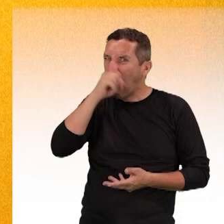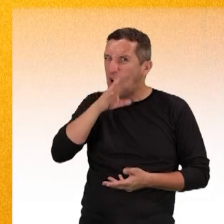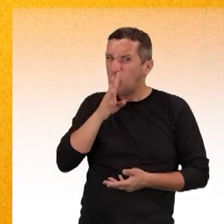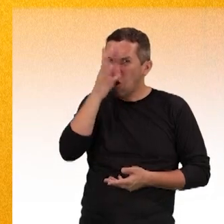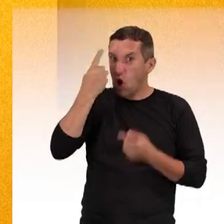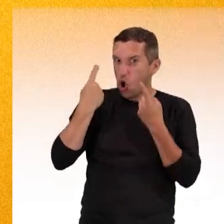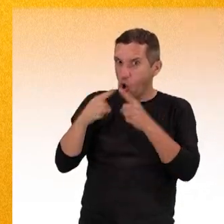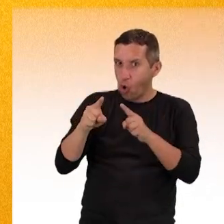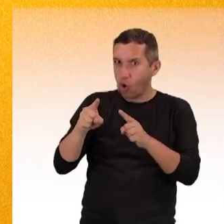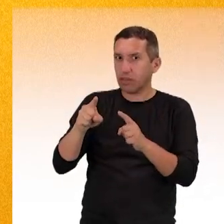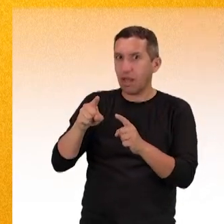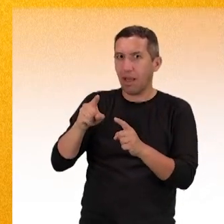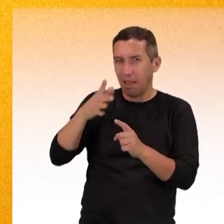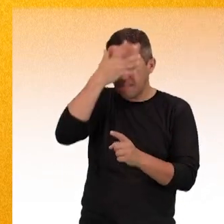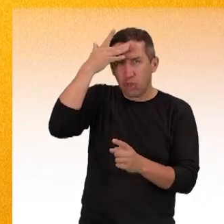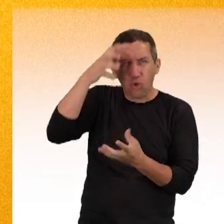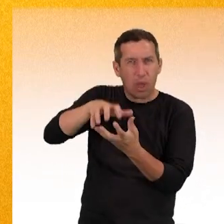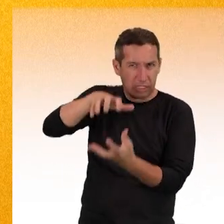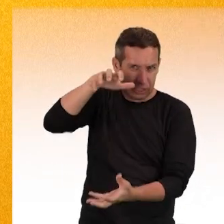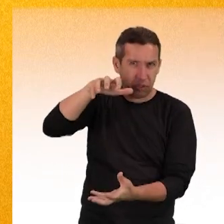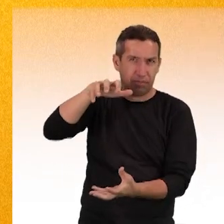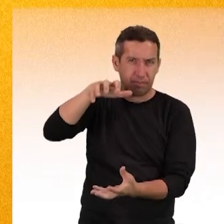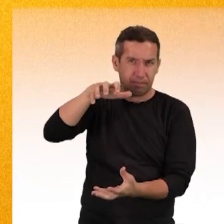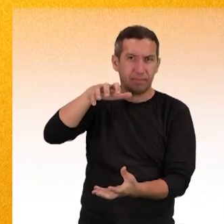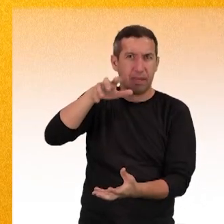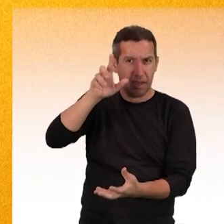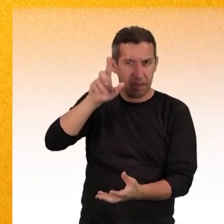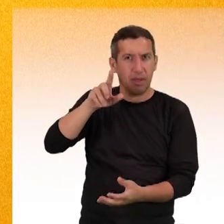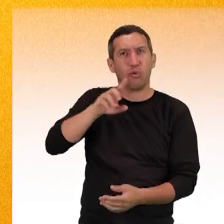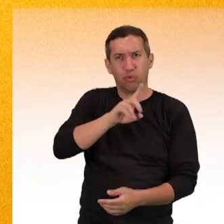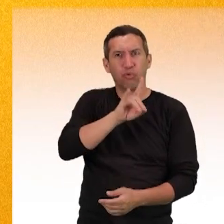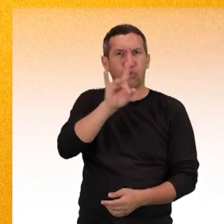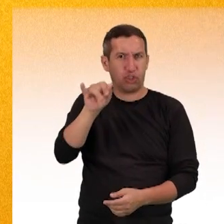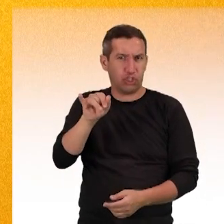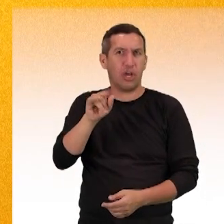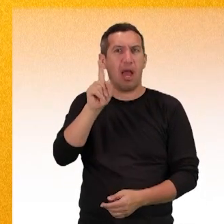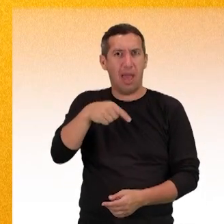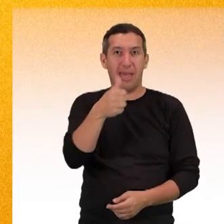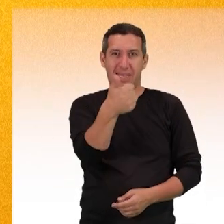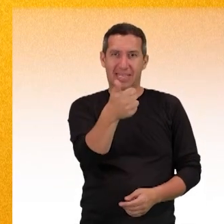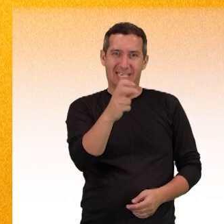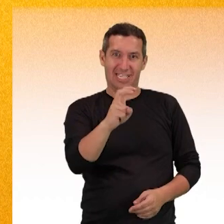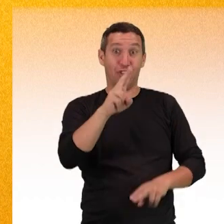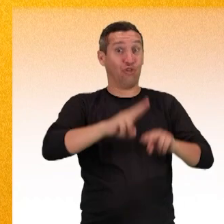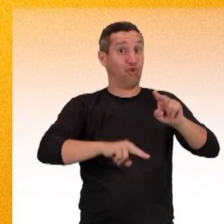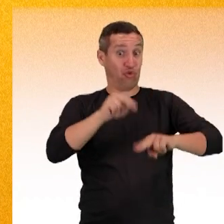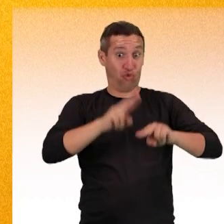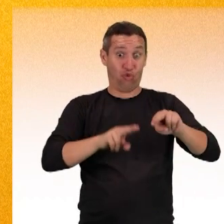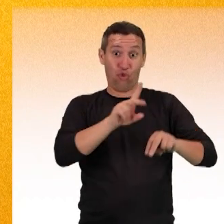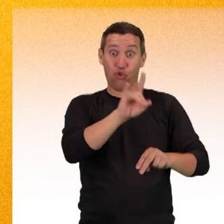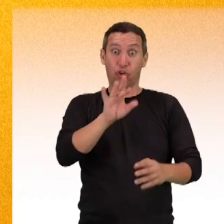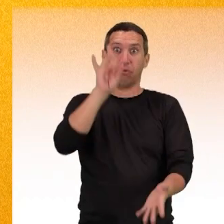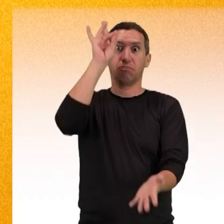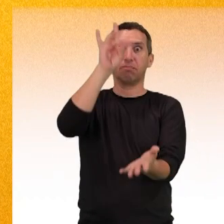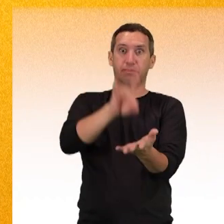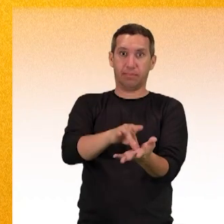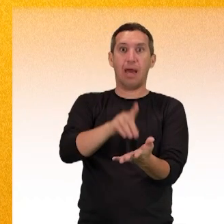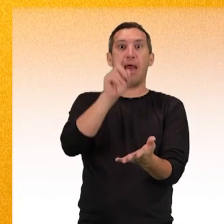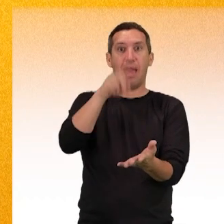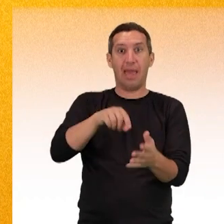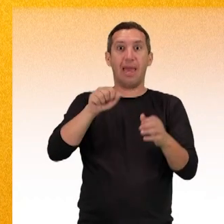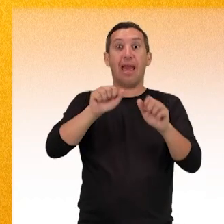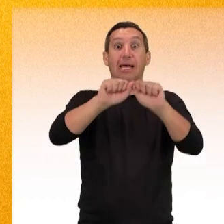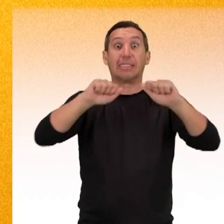velhas. O Dia Mundial de Conceitização da Violência contra a Pessoa Idosa, 15 de junho, foi oficialmente